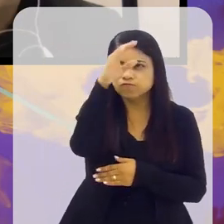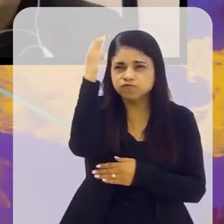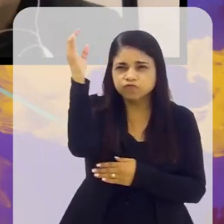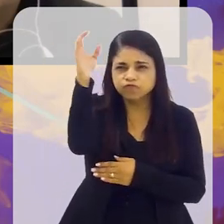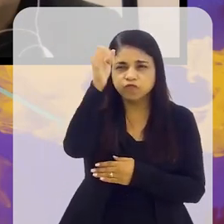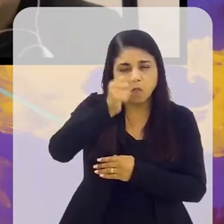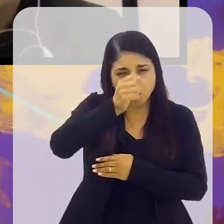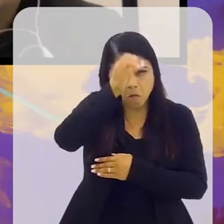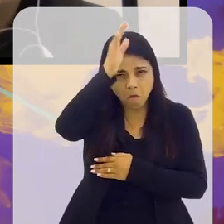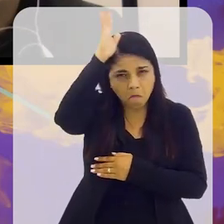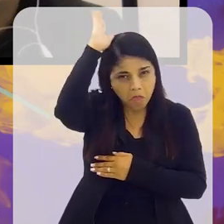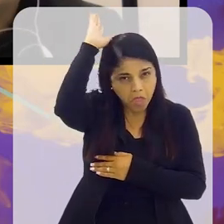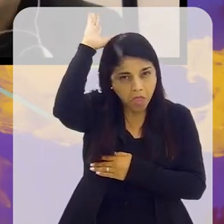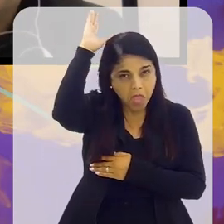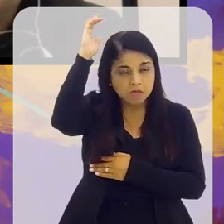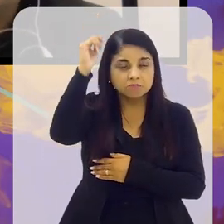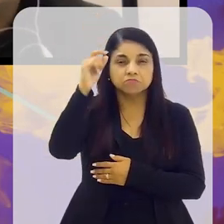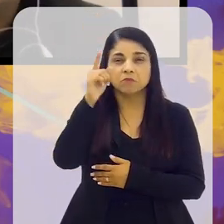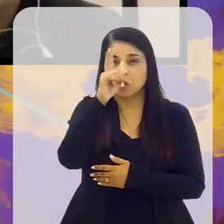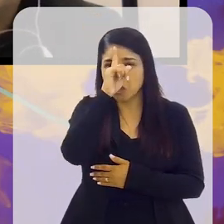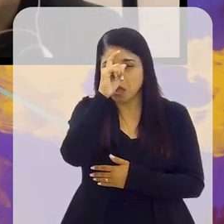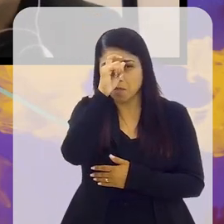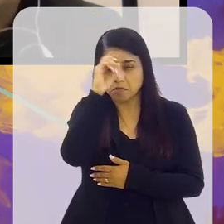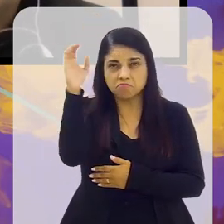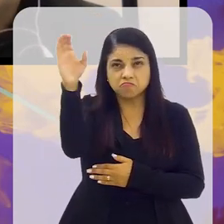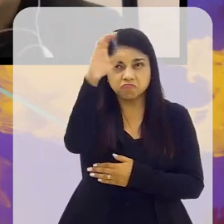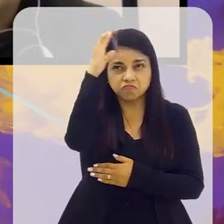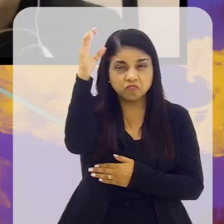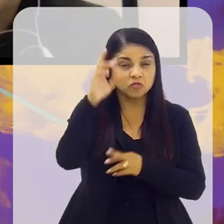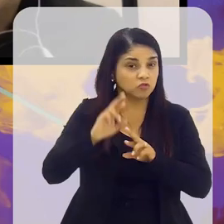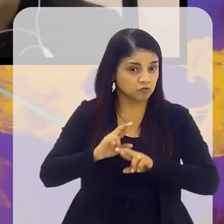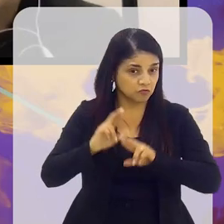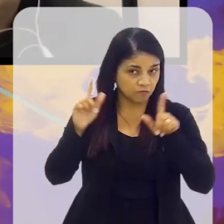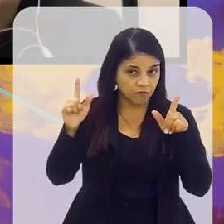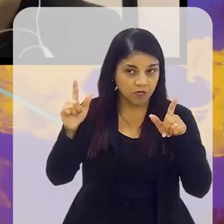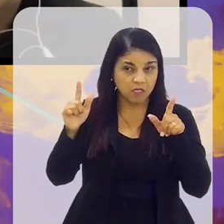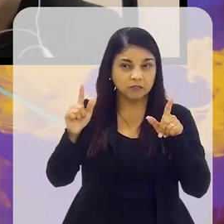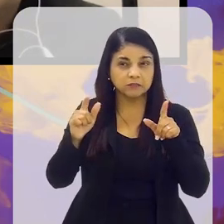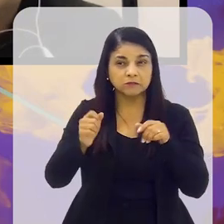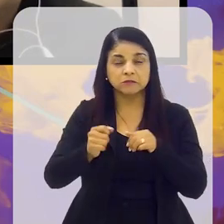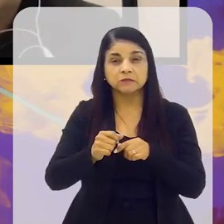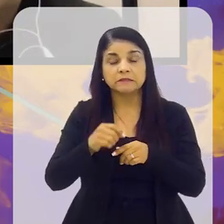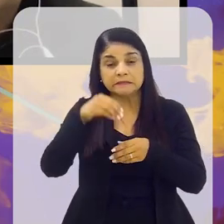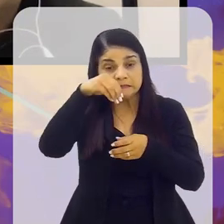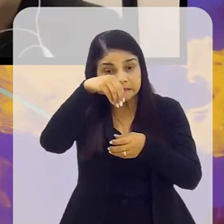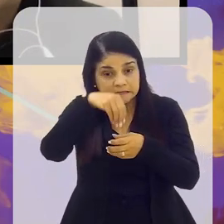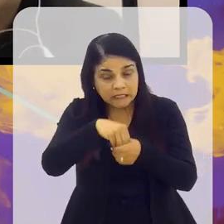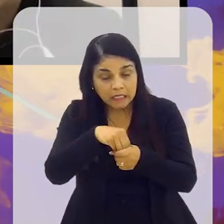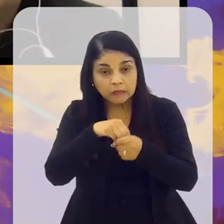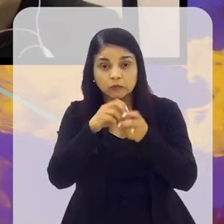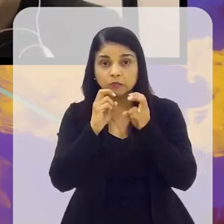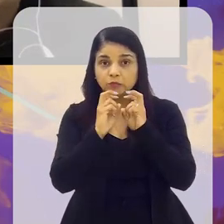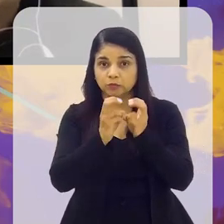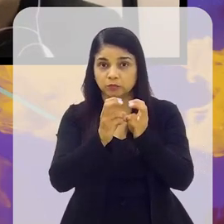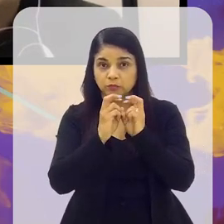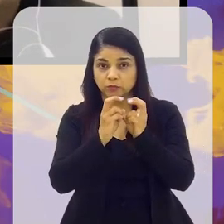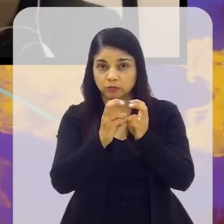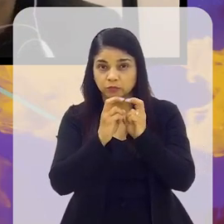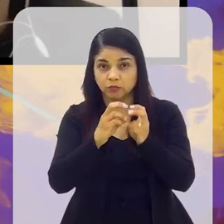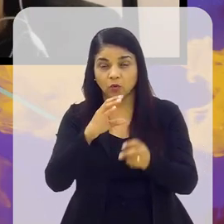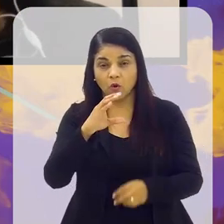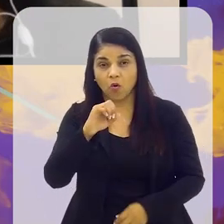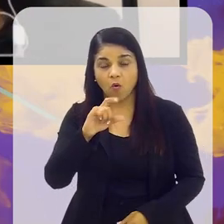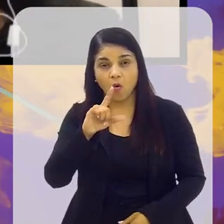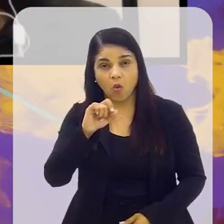polícia, corpo de bombeiros, porque as sirenes são distintas, são diferentes. Já dentro da estação de